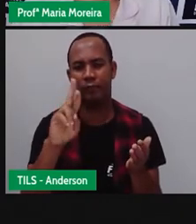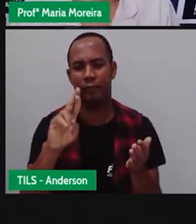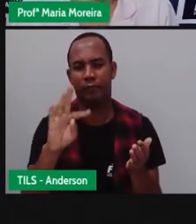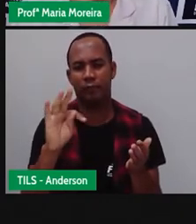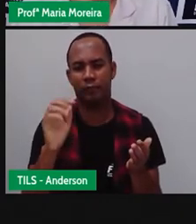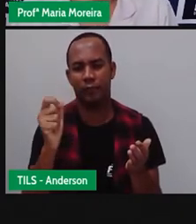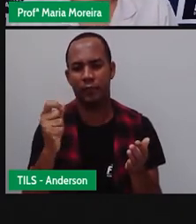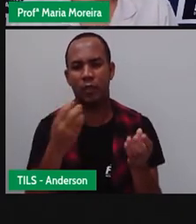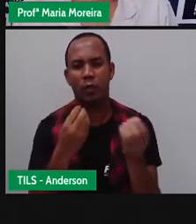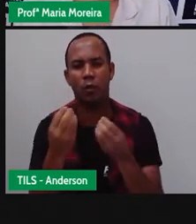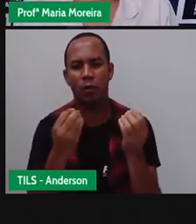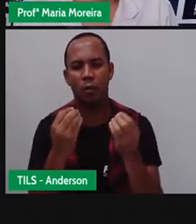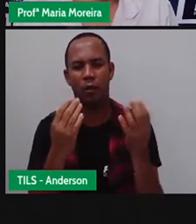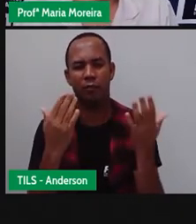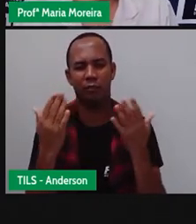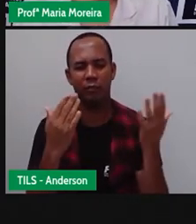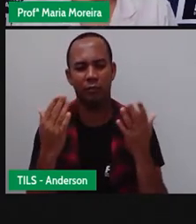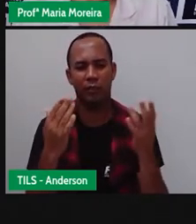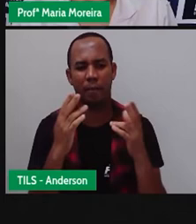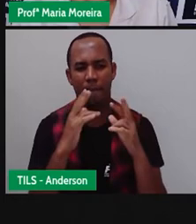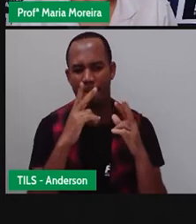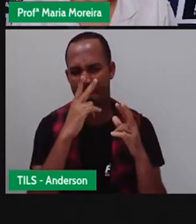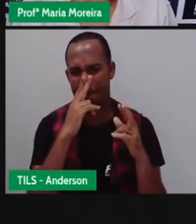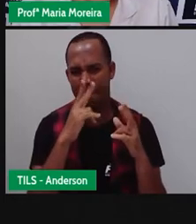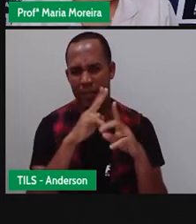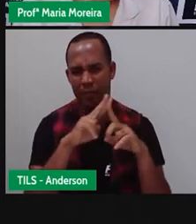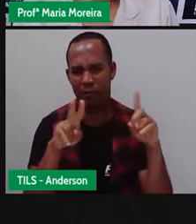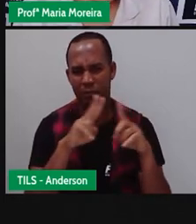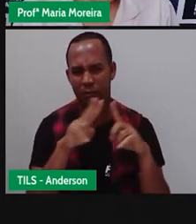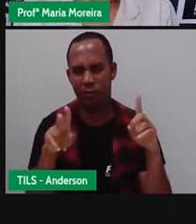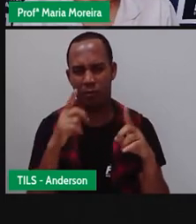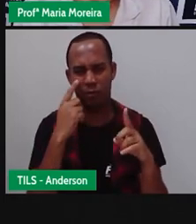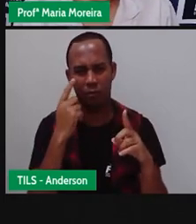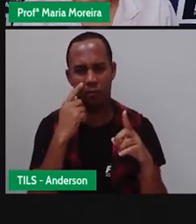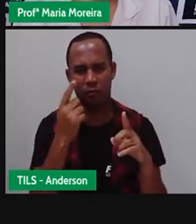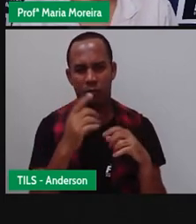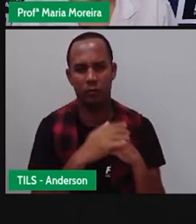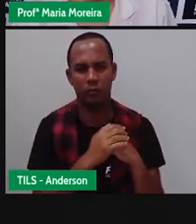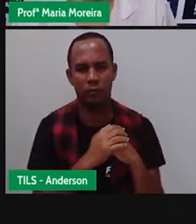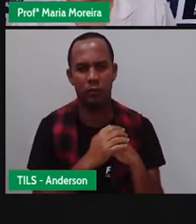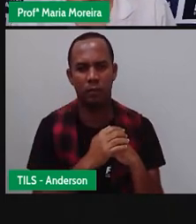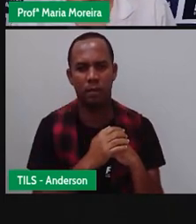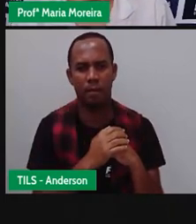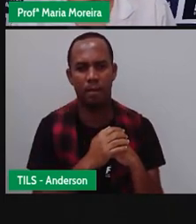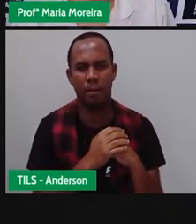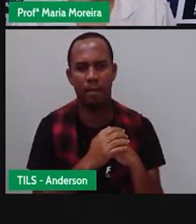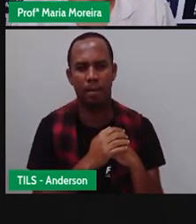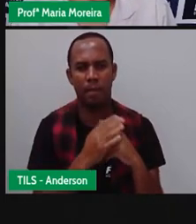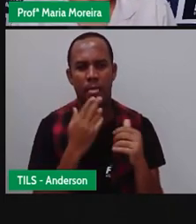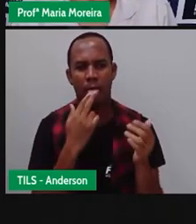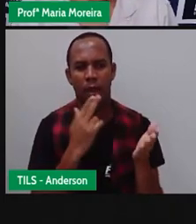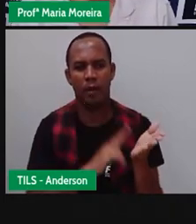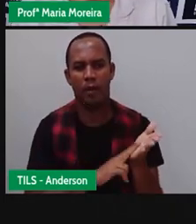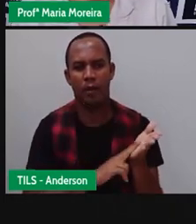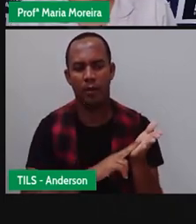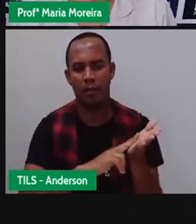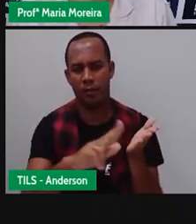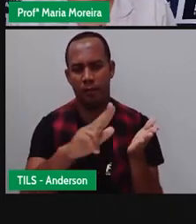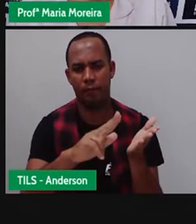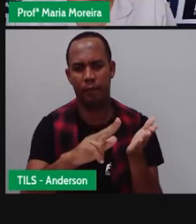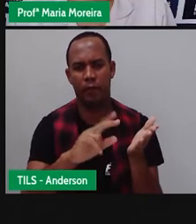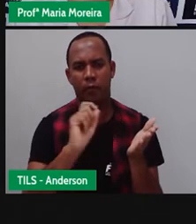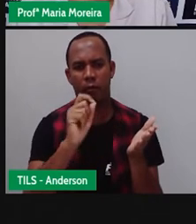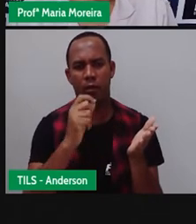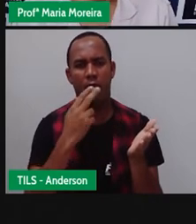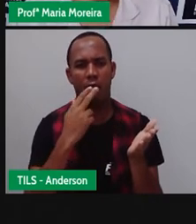algumas características que diferenciam o bilhete da carta. Uma delas é que a carta, normalmente, ela é selada e enviada